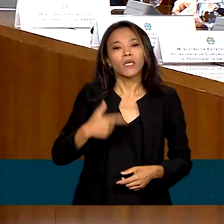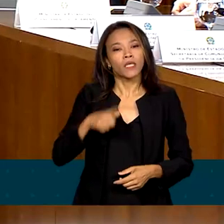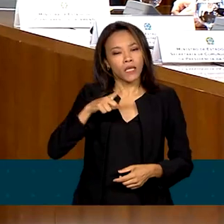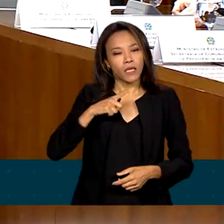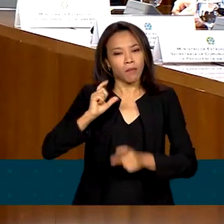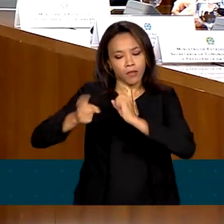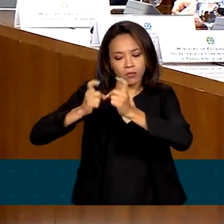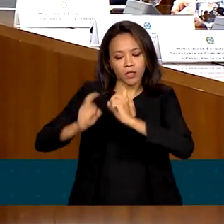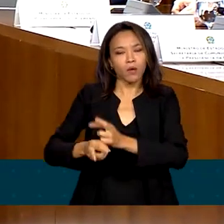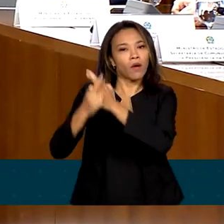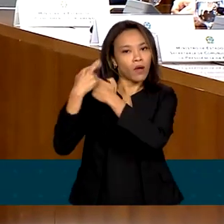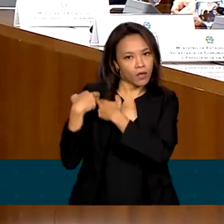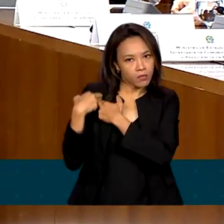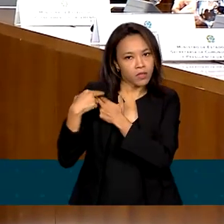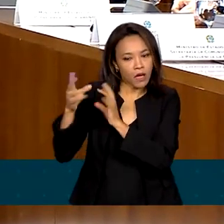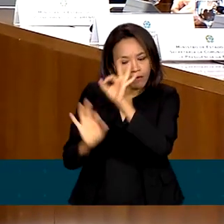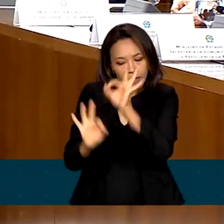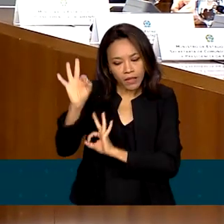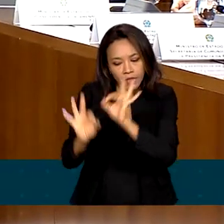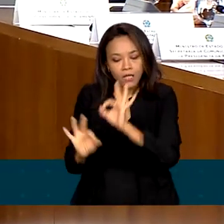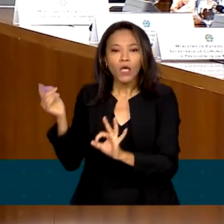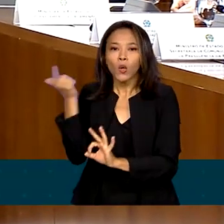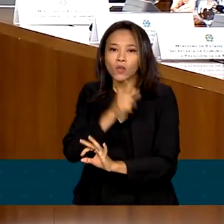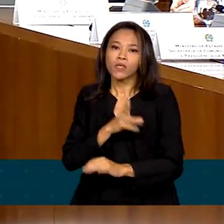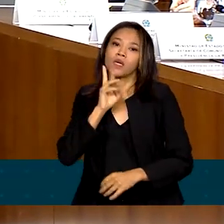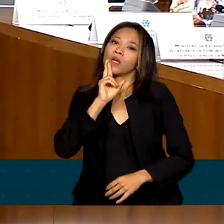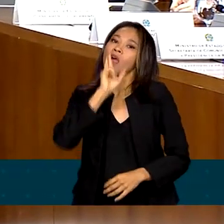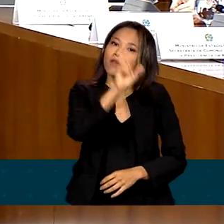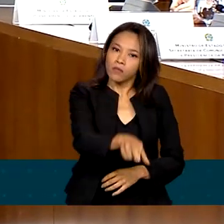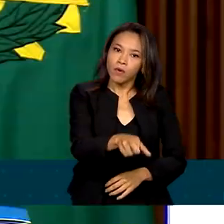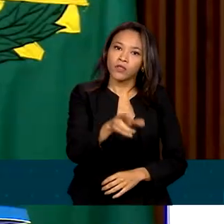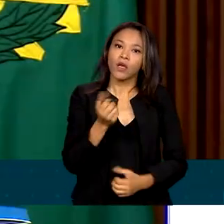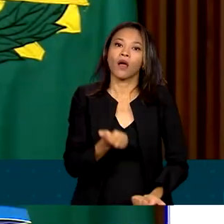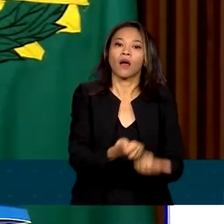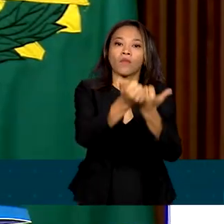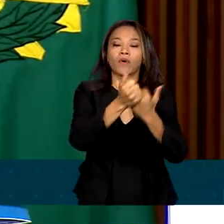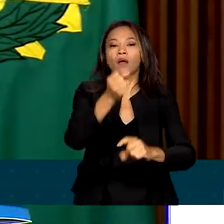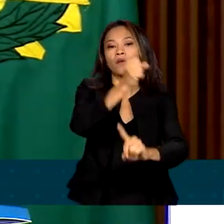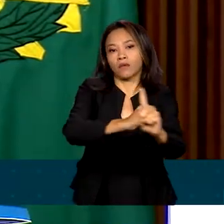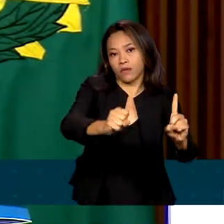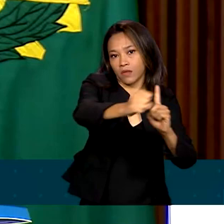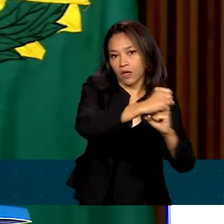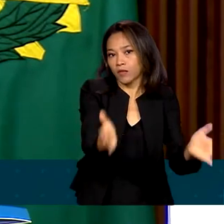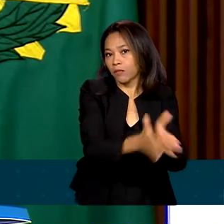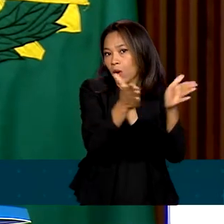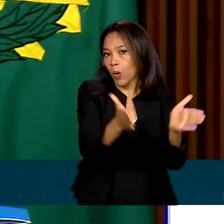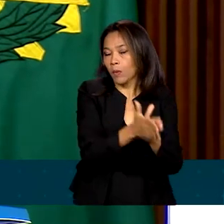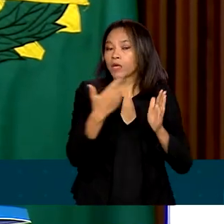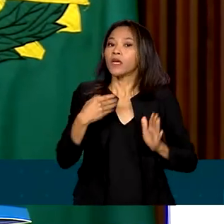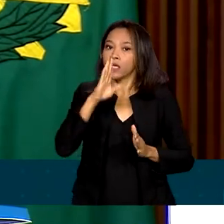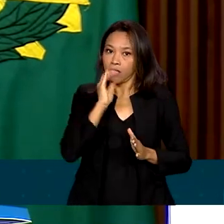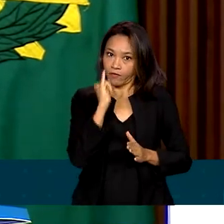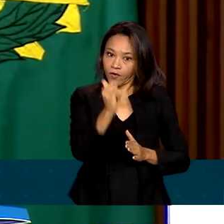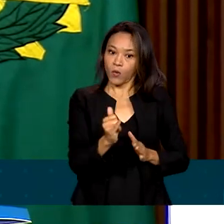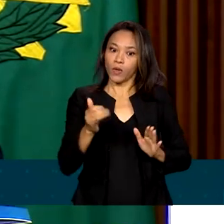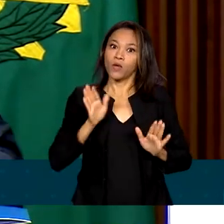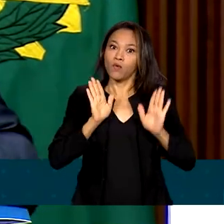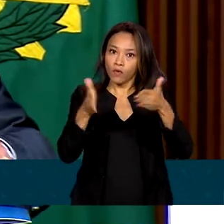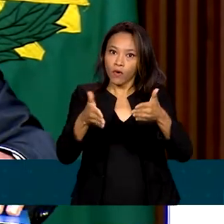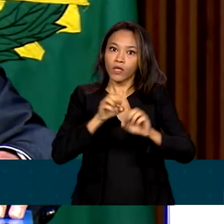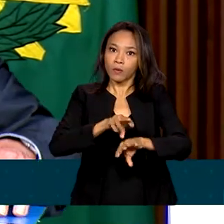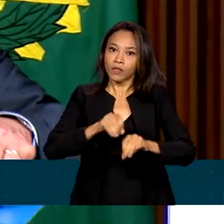garante resultados para a população de baixa renda. Ele lembrou que a educação é prioridade do governo. Estamos